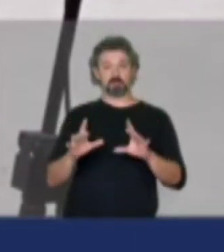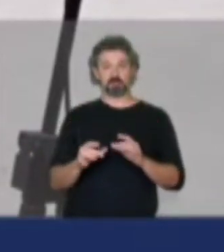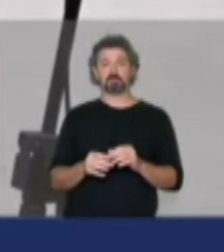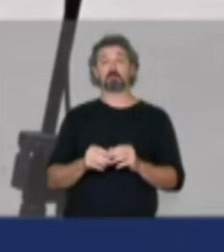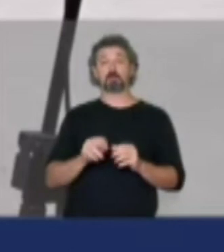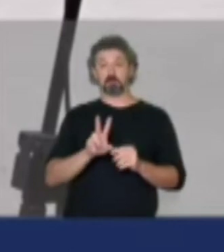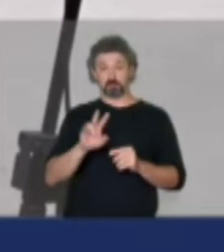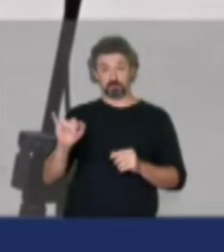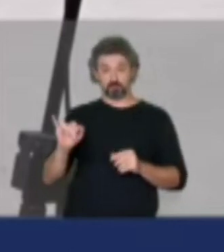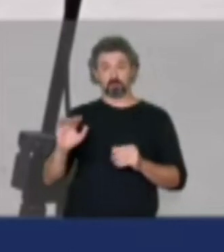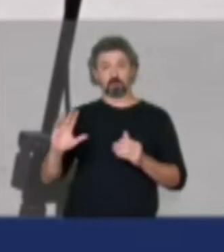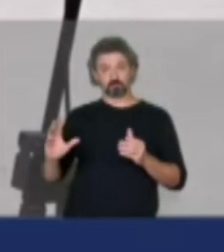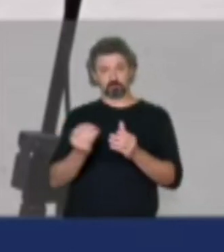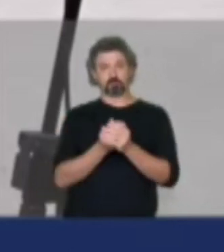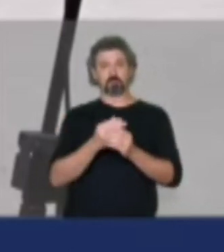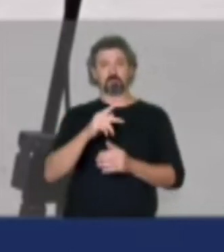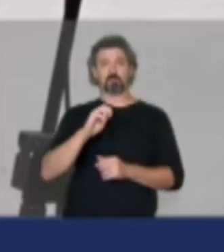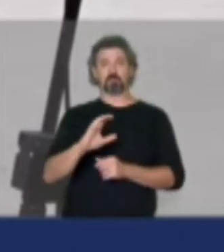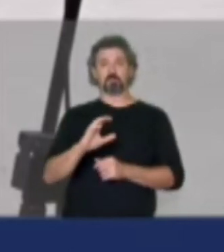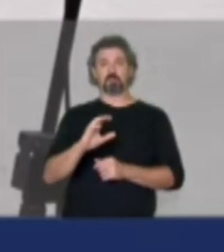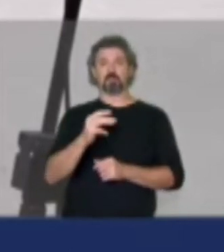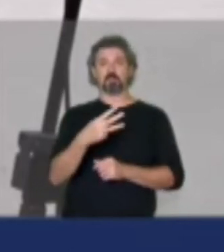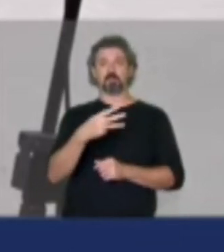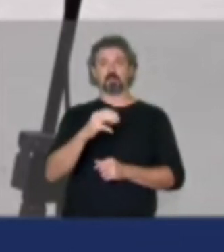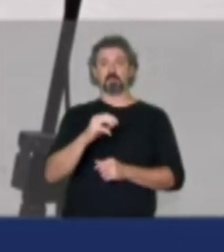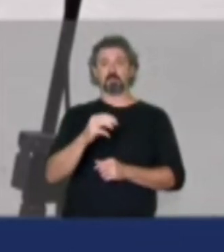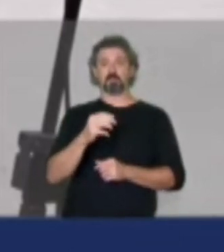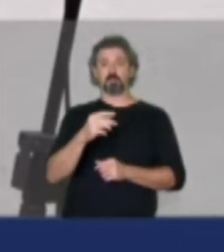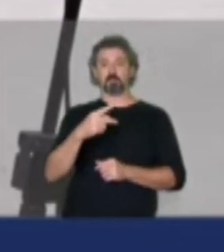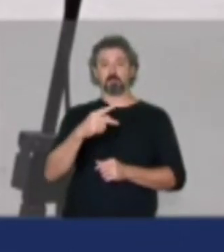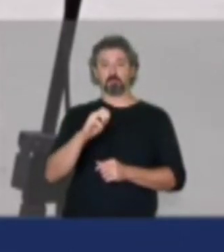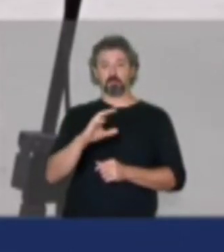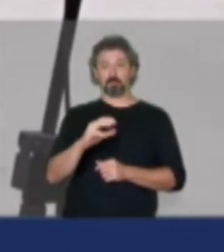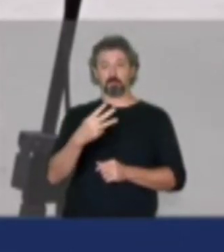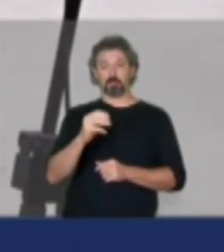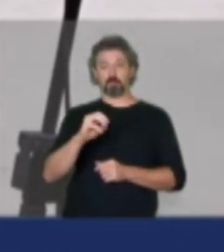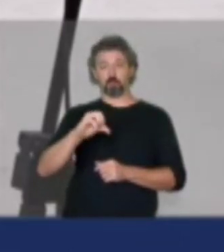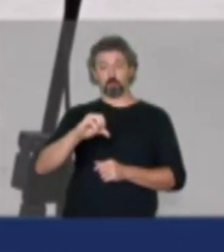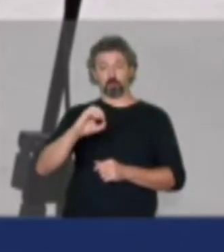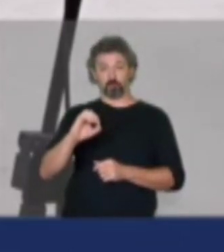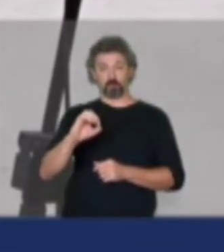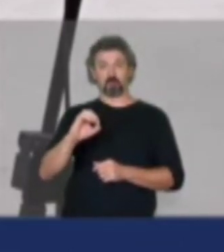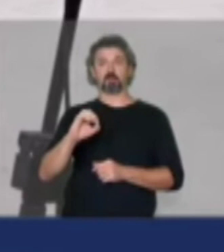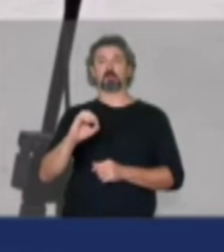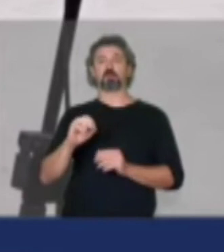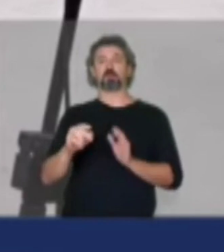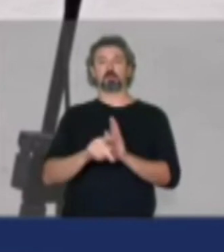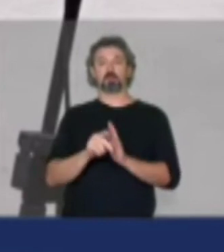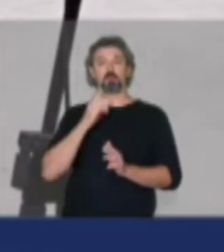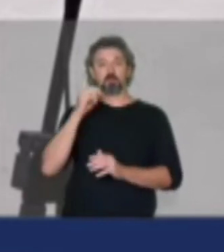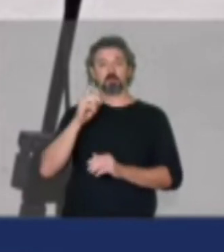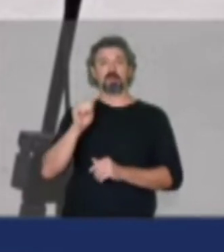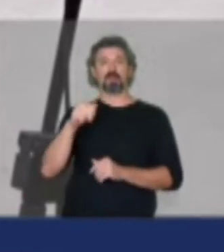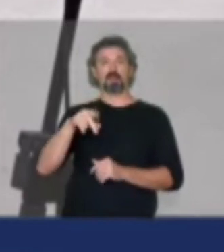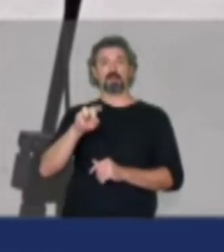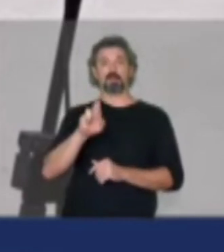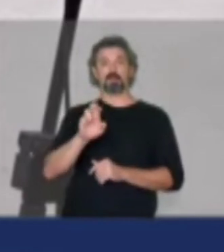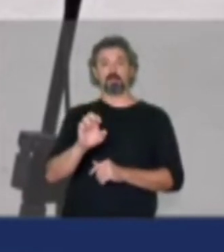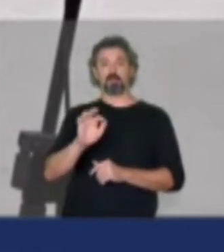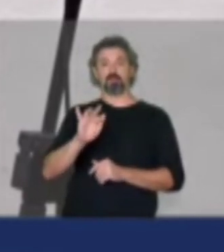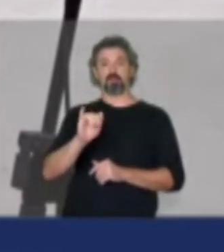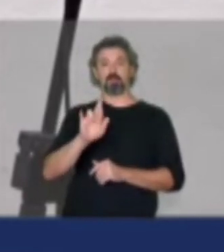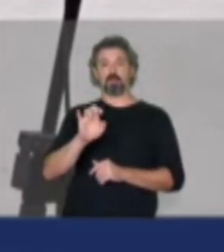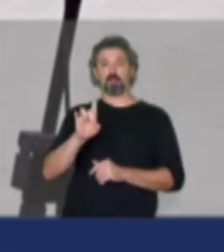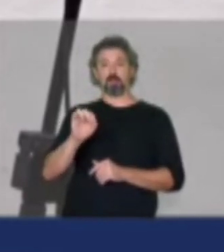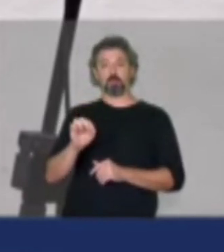a pensar da PEC 390 do deputado André Figueiredo. Deputado Mauro Filho